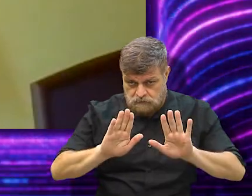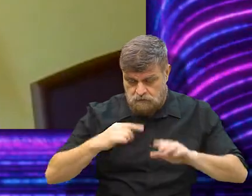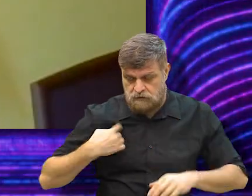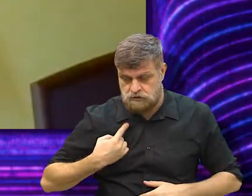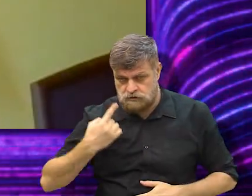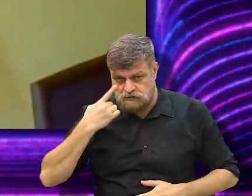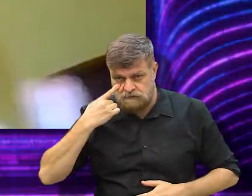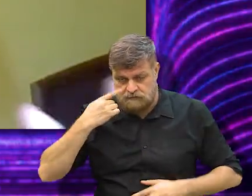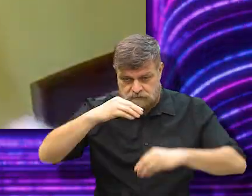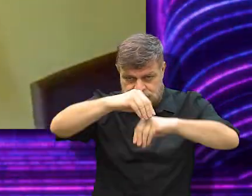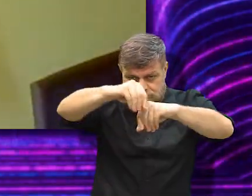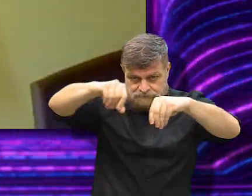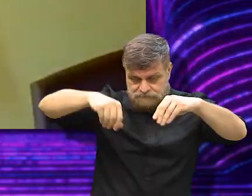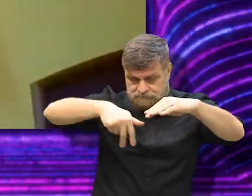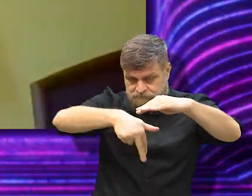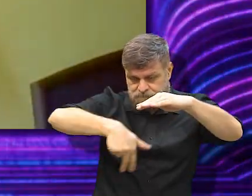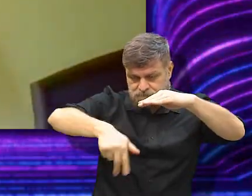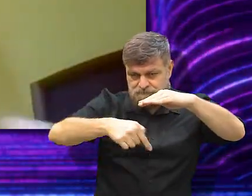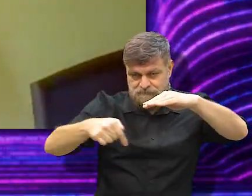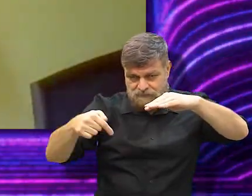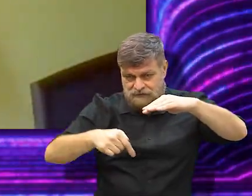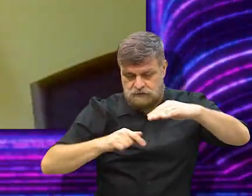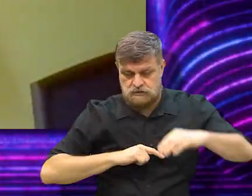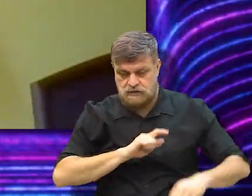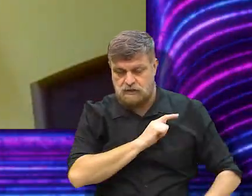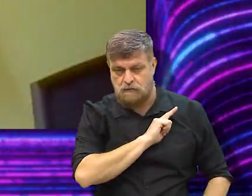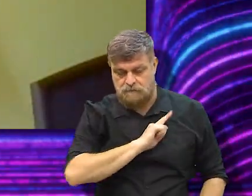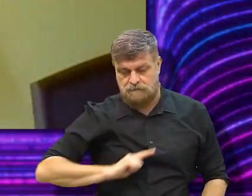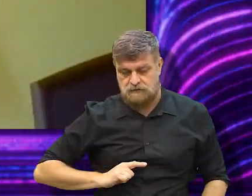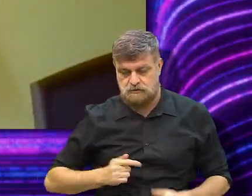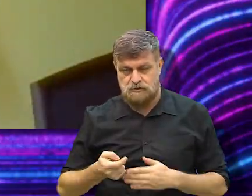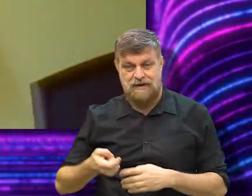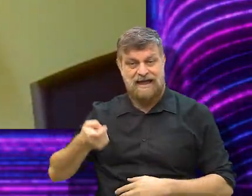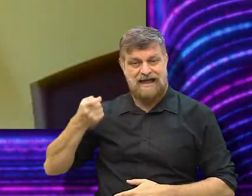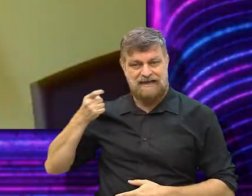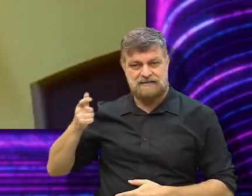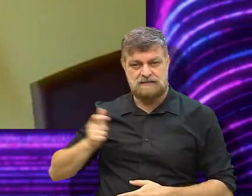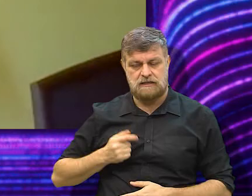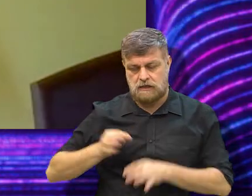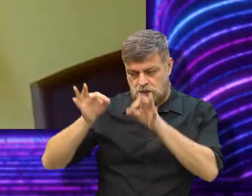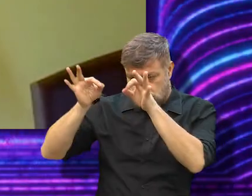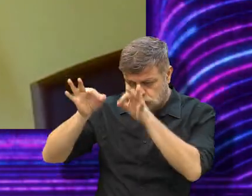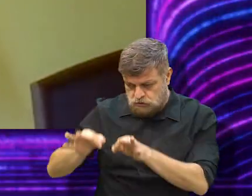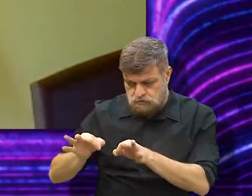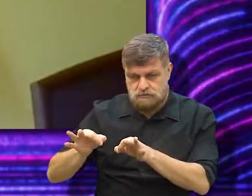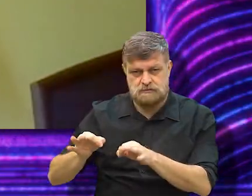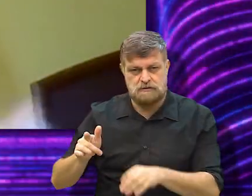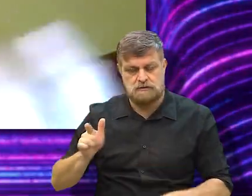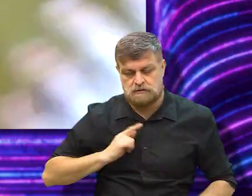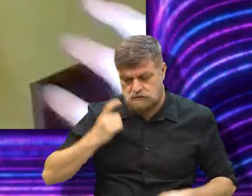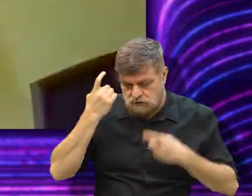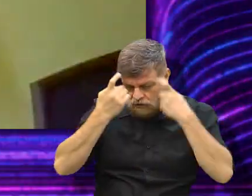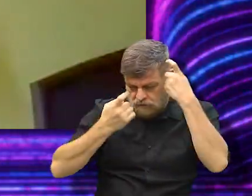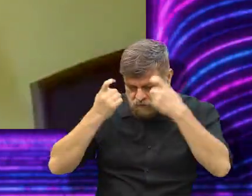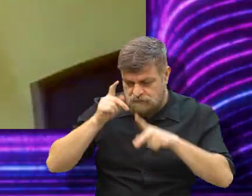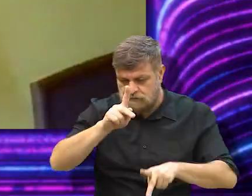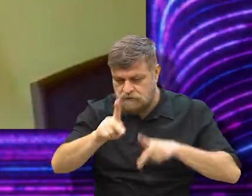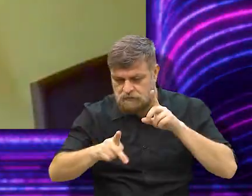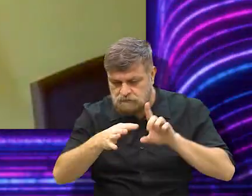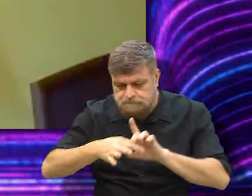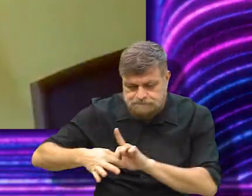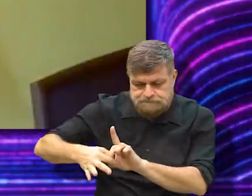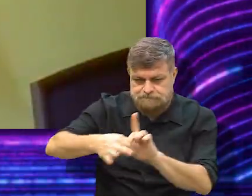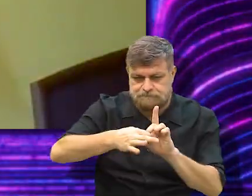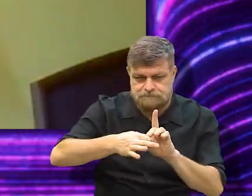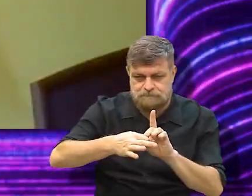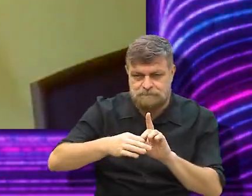Então, a gente vê no subterrâneo que, assim, existia uma pessoa no governo anterior que era muito justa, muito preocupada